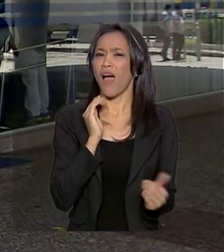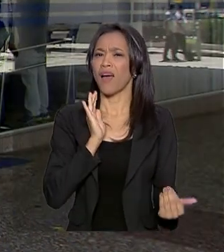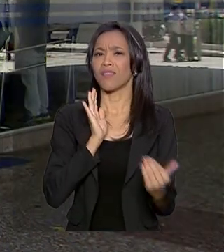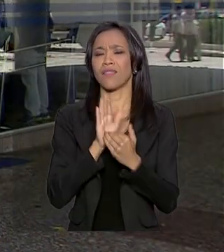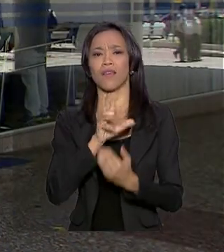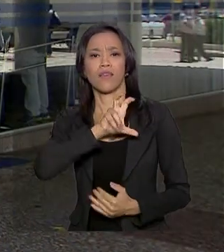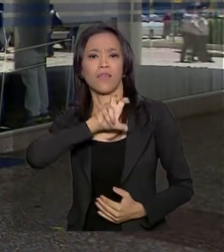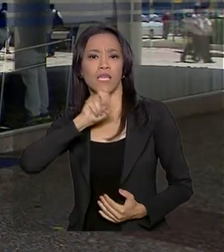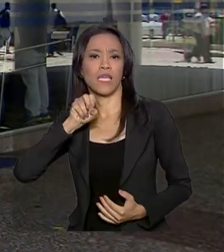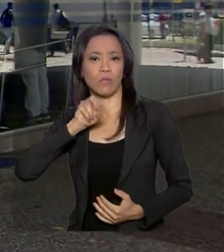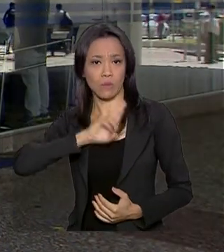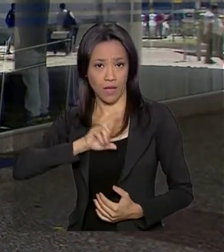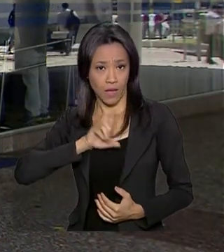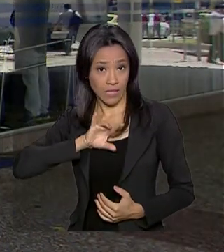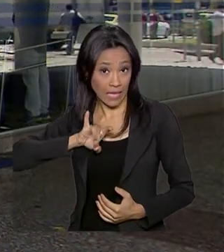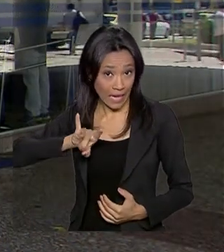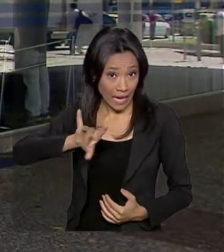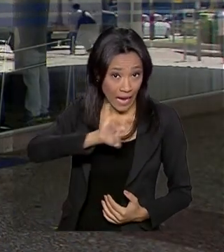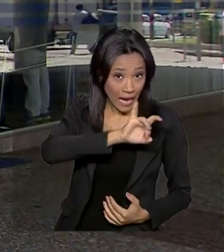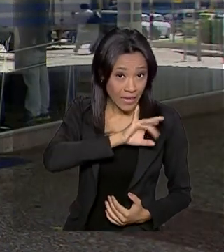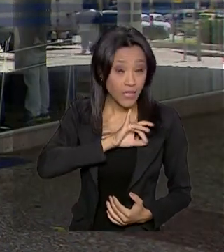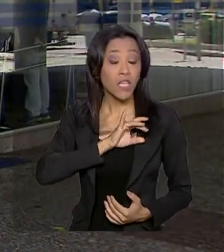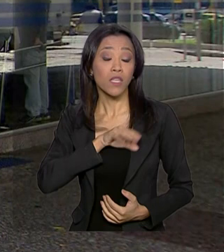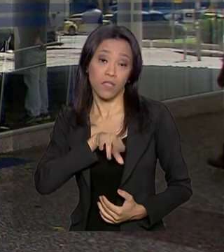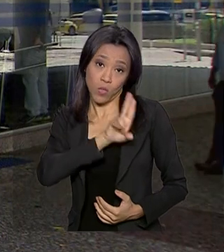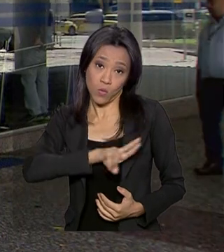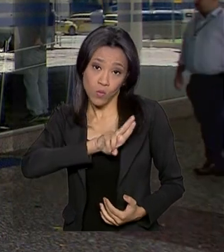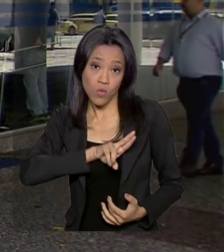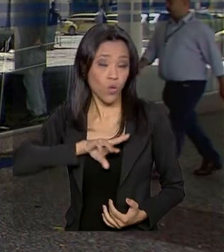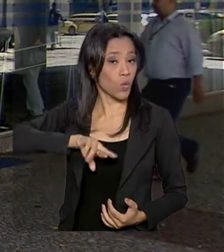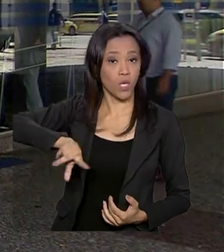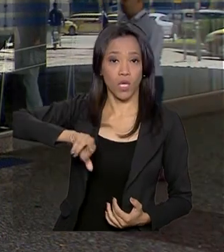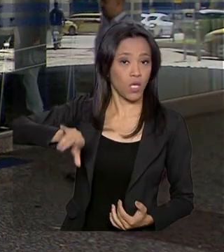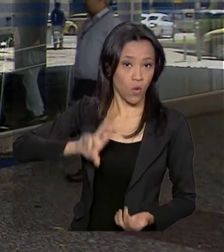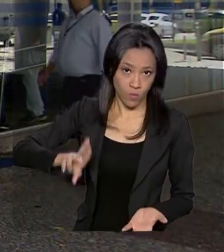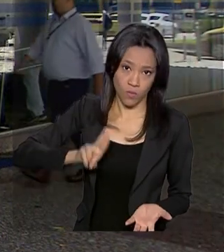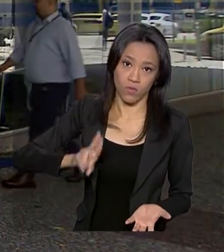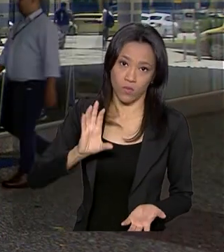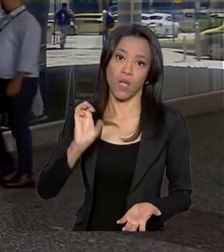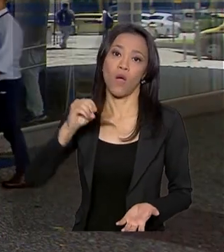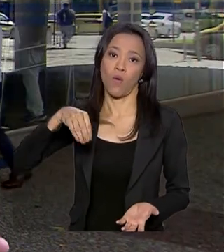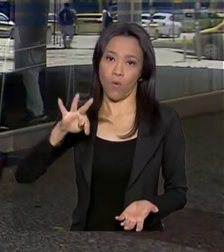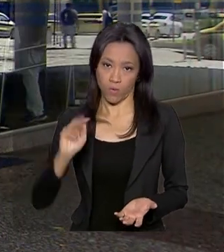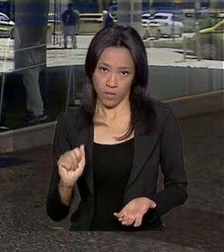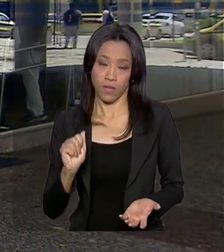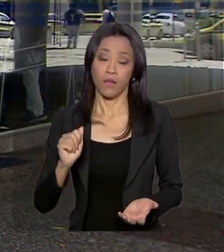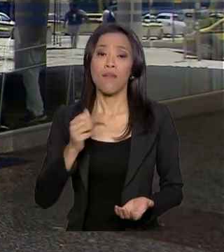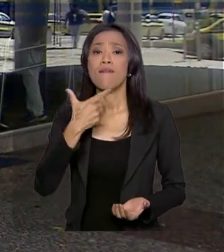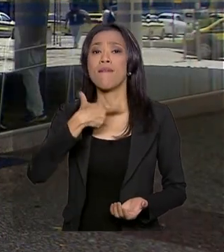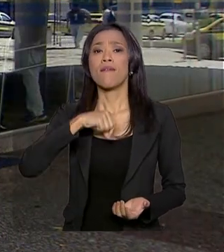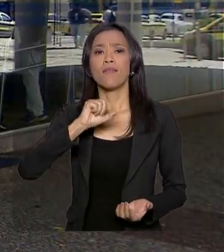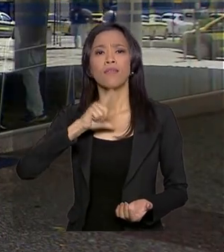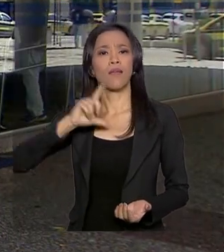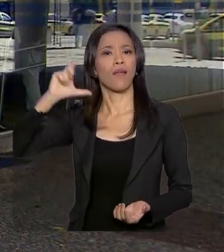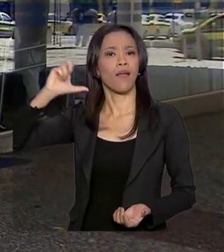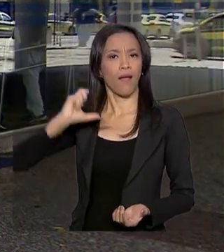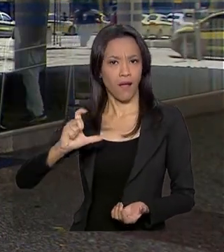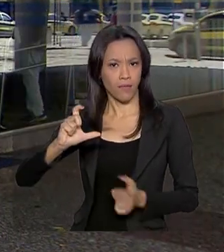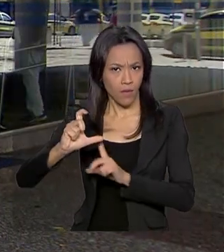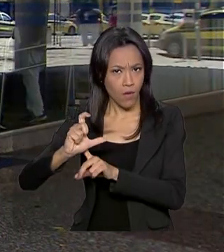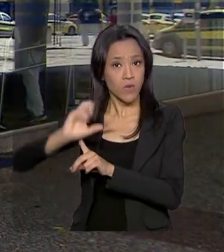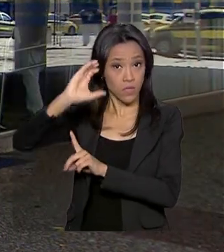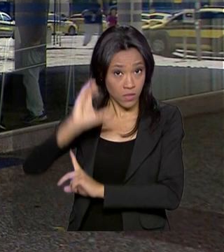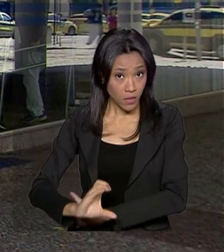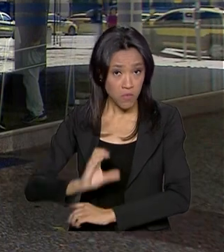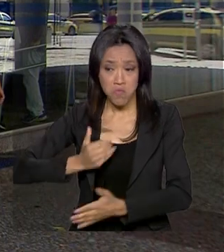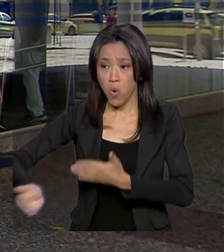R$ 500 de cada conta ativa ou inativa do fundo. Quem tem o cartão cidadão pode realizar esse saque diretamente em qualquer posto